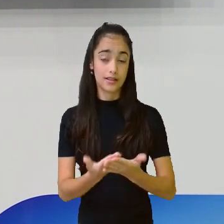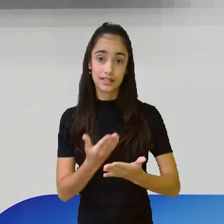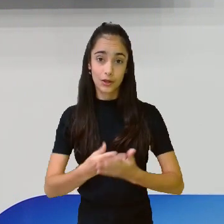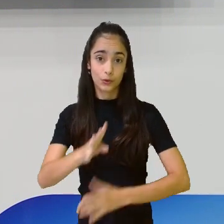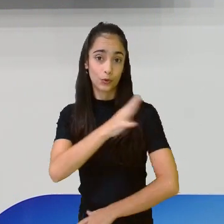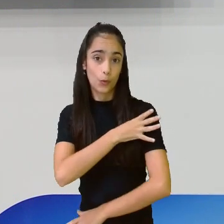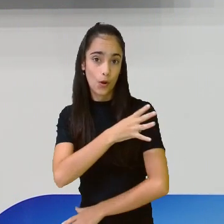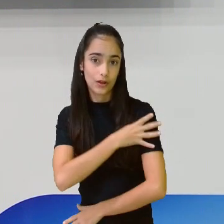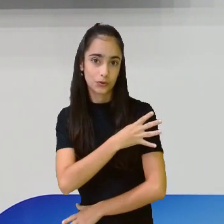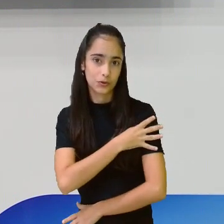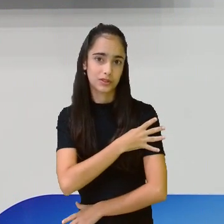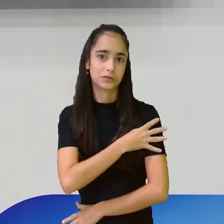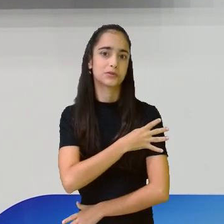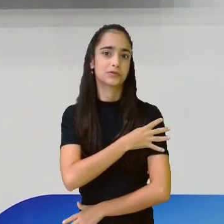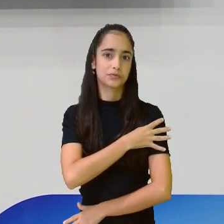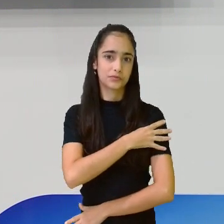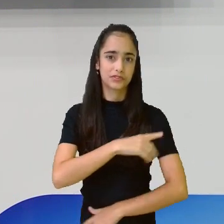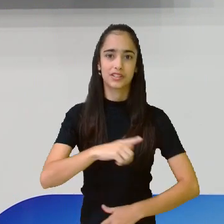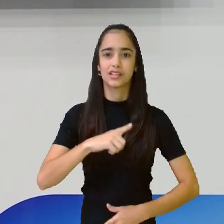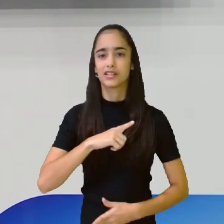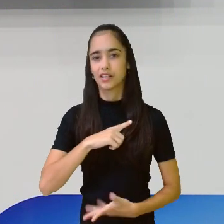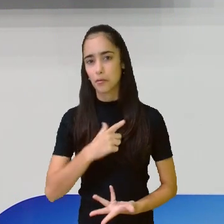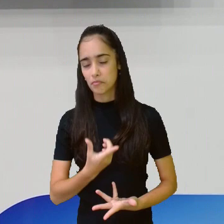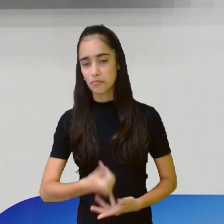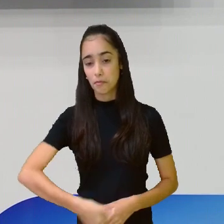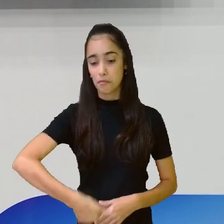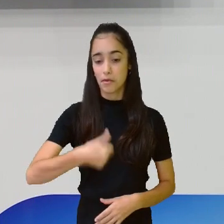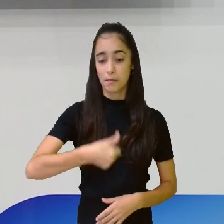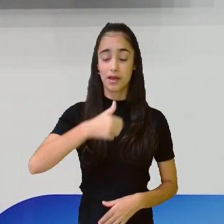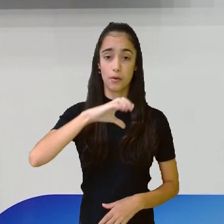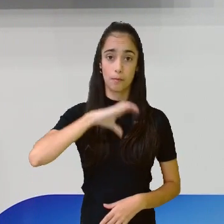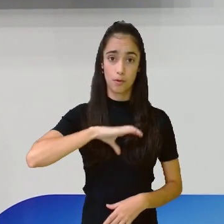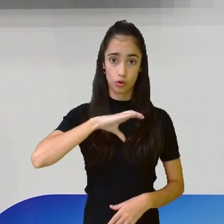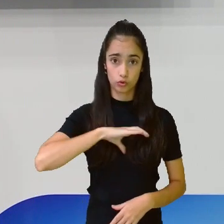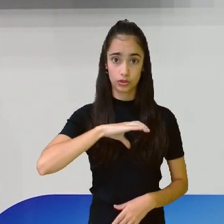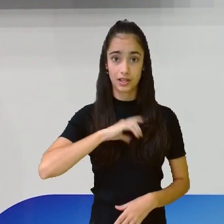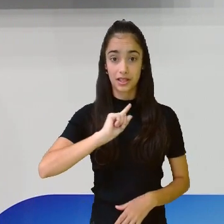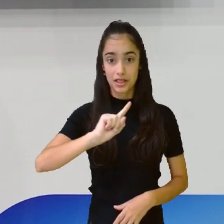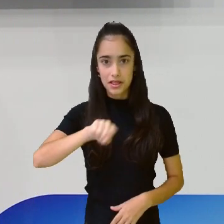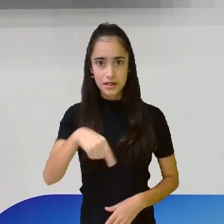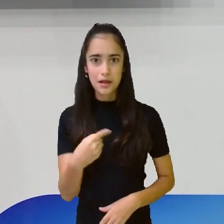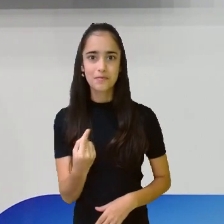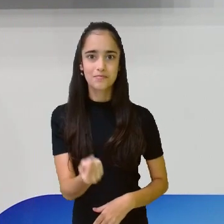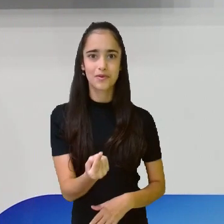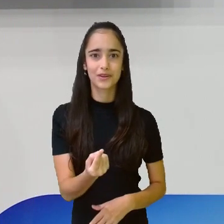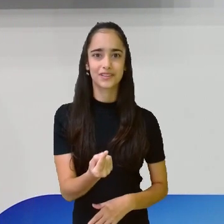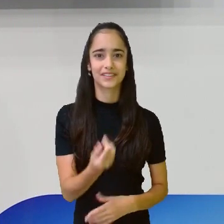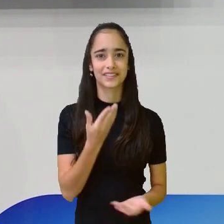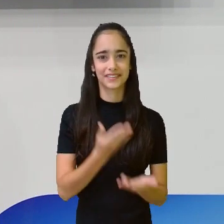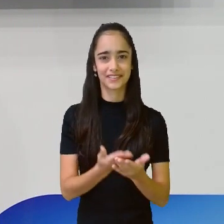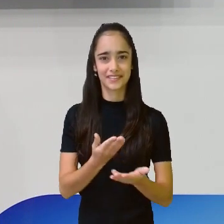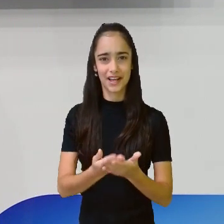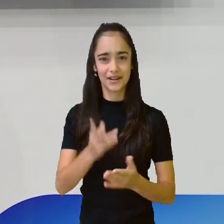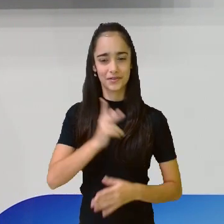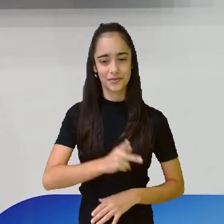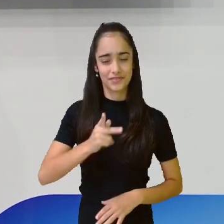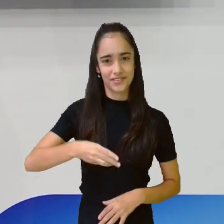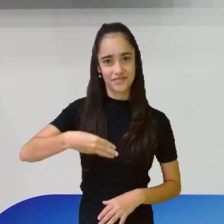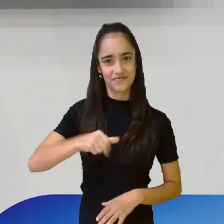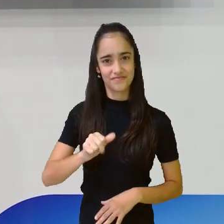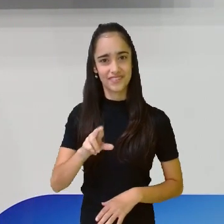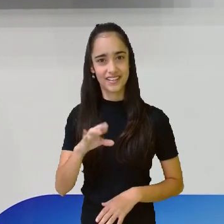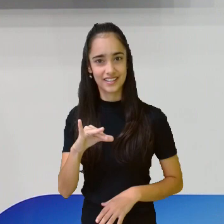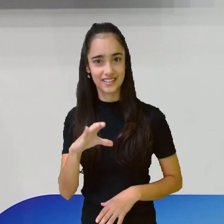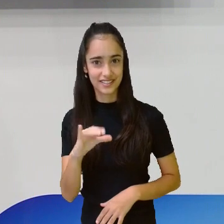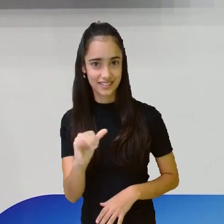seguem a ordem primeiro, a aula de língua portuguesa, logo em seguida, a aula da professora Márcia com